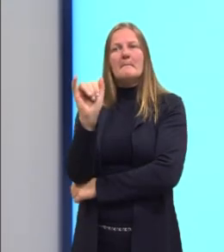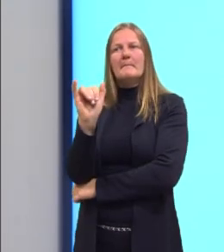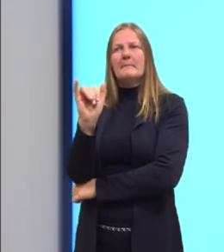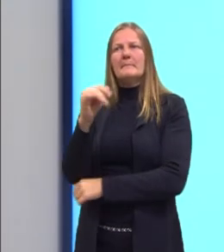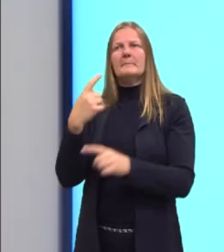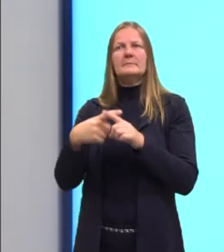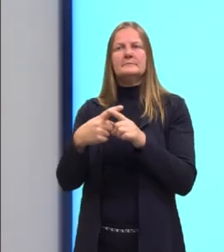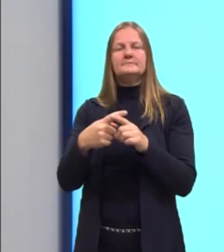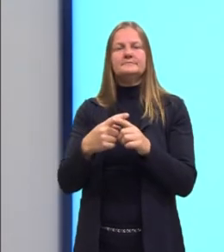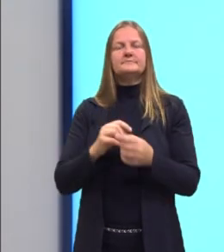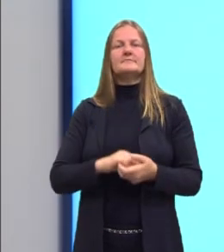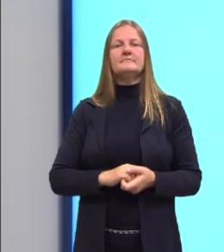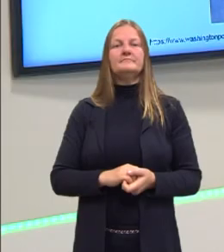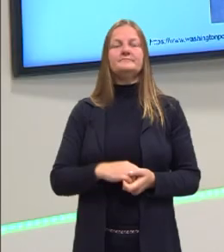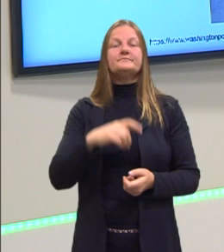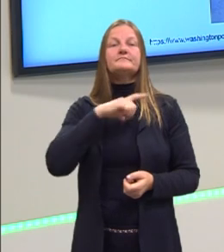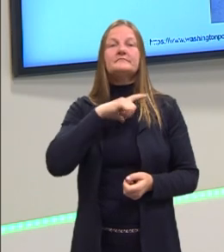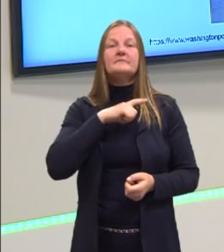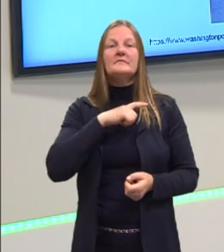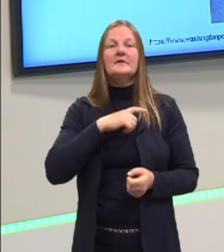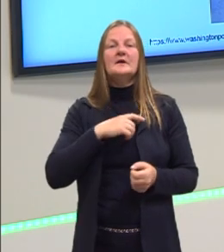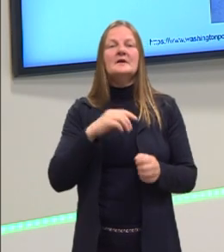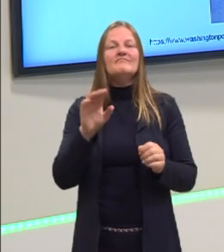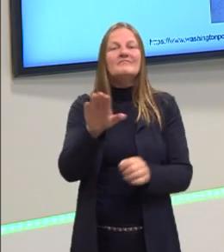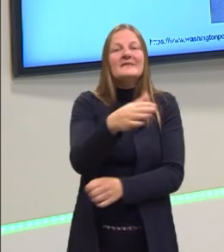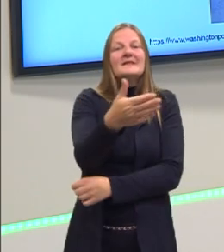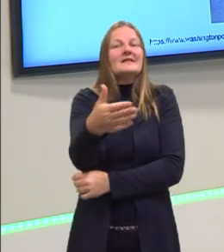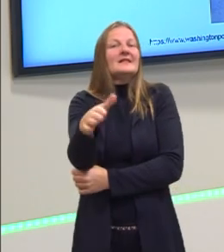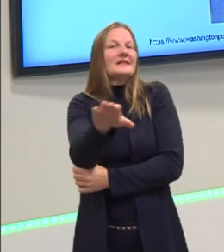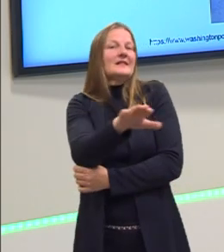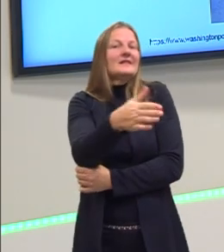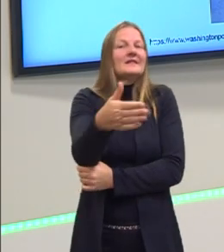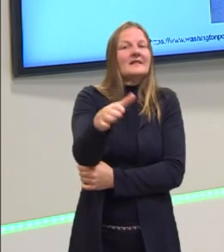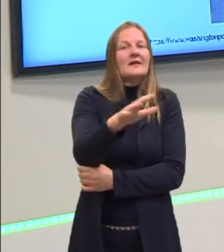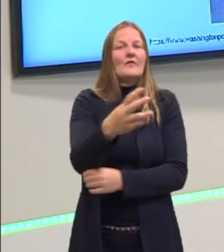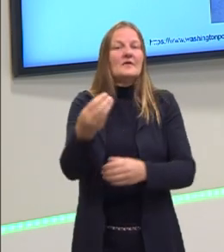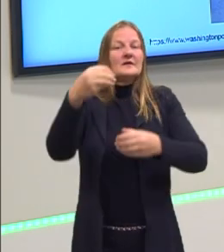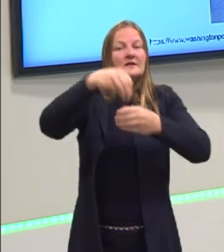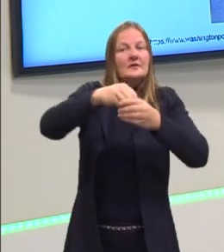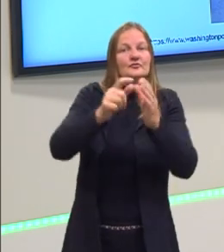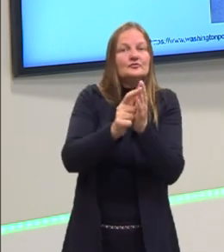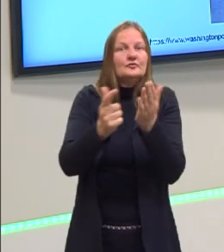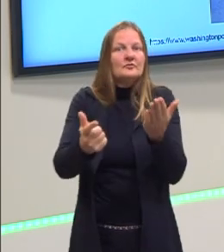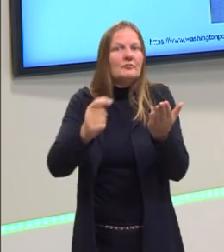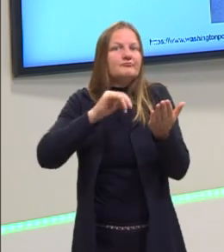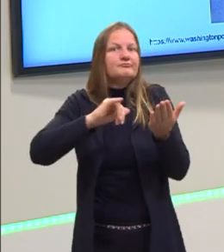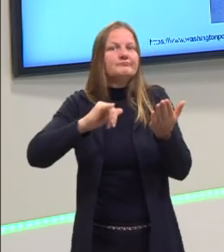principalmente quando eu tenho uma suposição dentro da manchete do jornal.